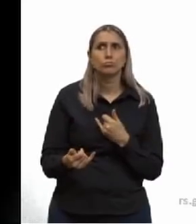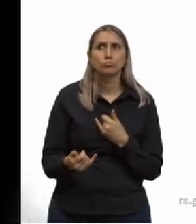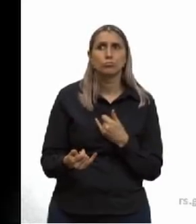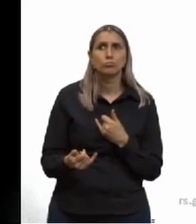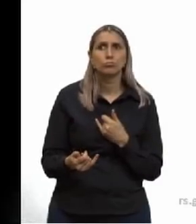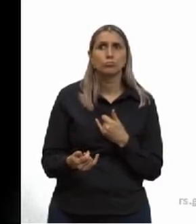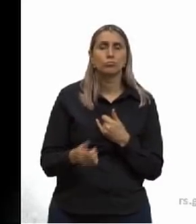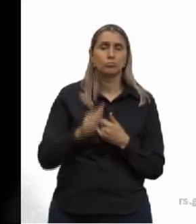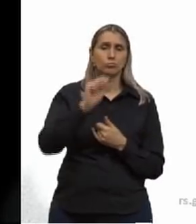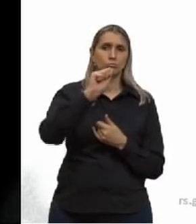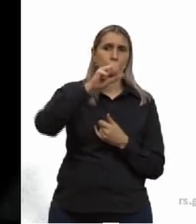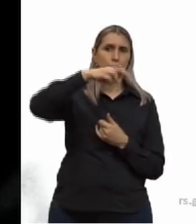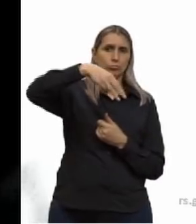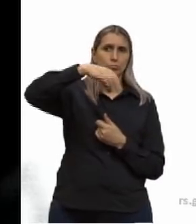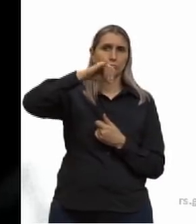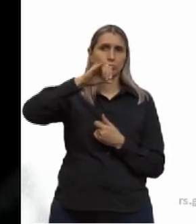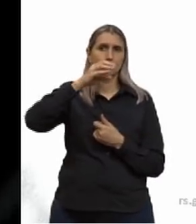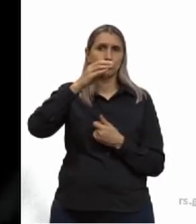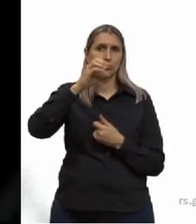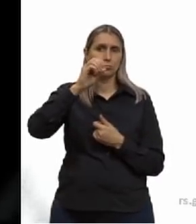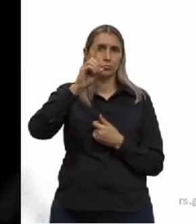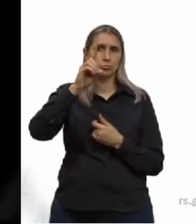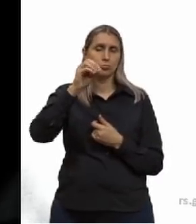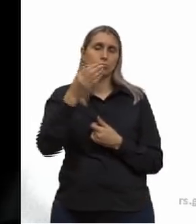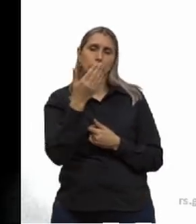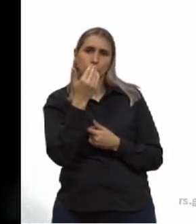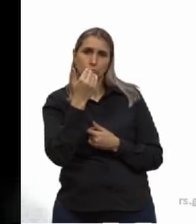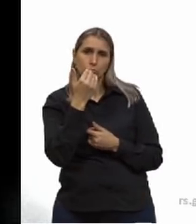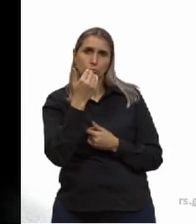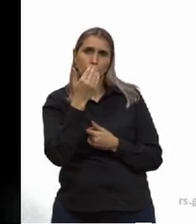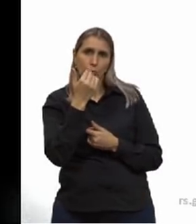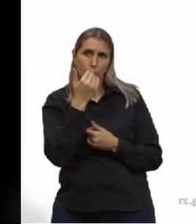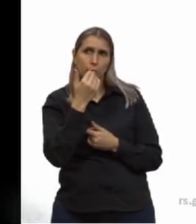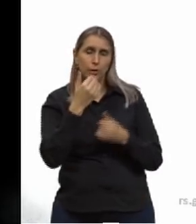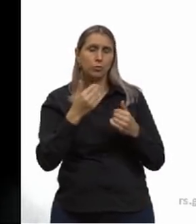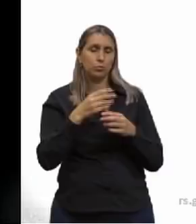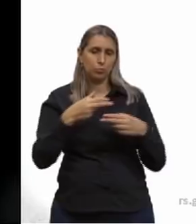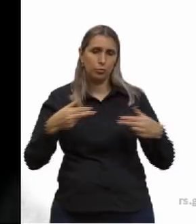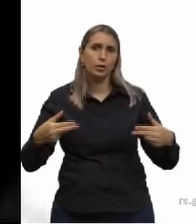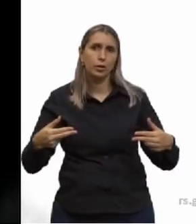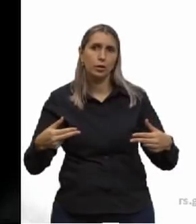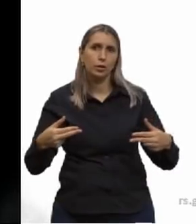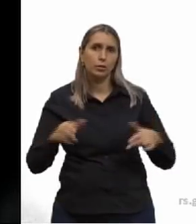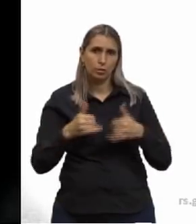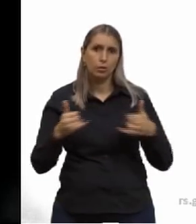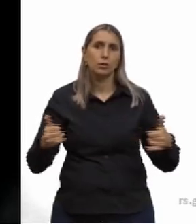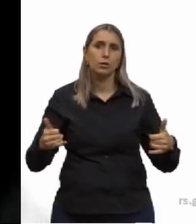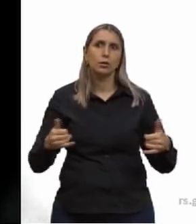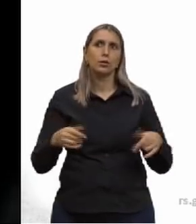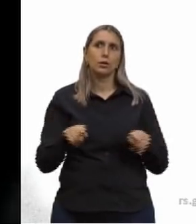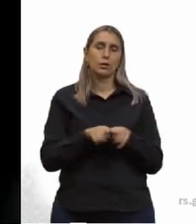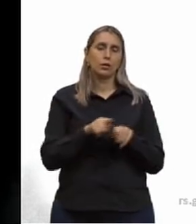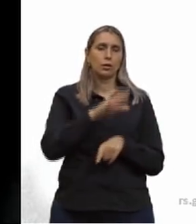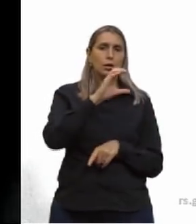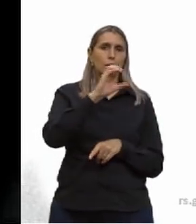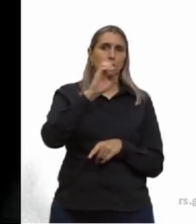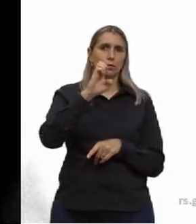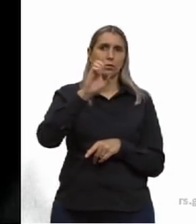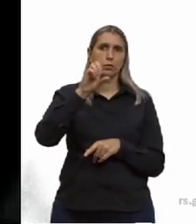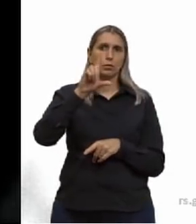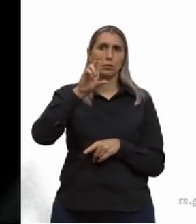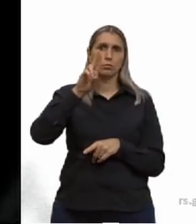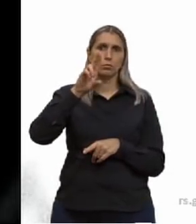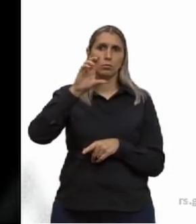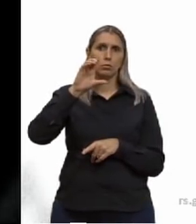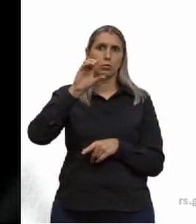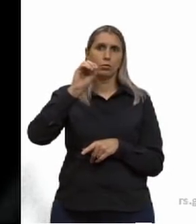amido, a celulose e a quitina. Quais as funções desses glicídios, como eu